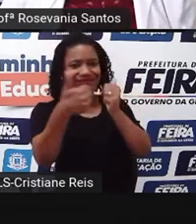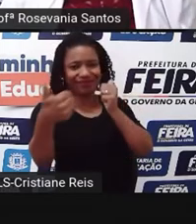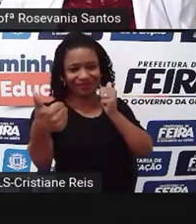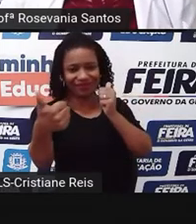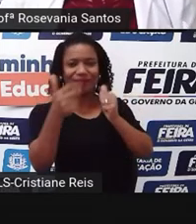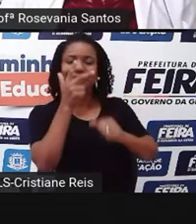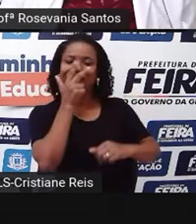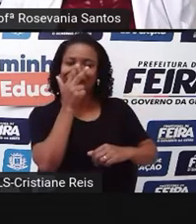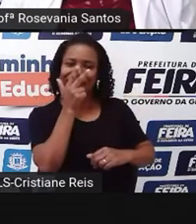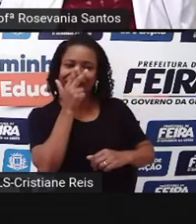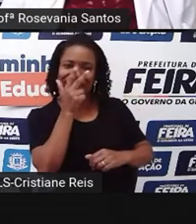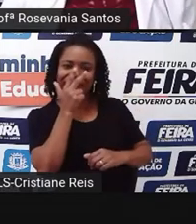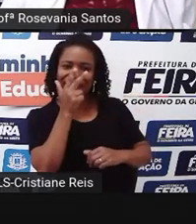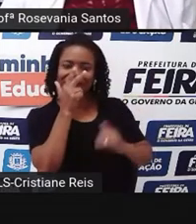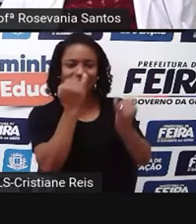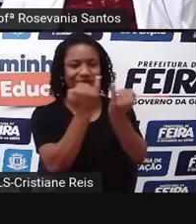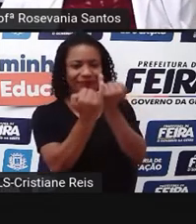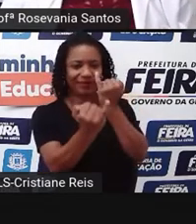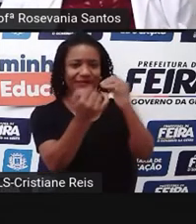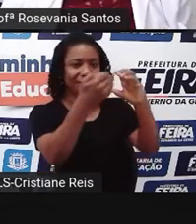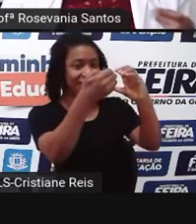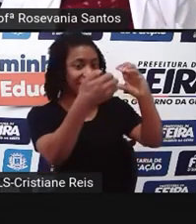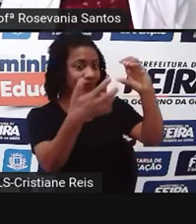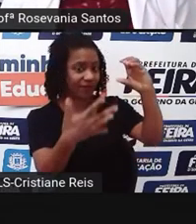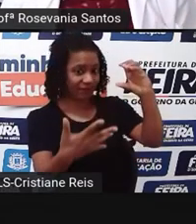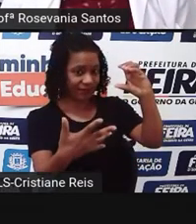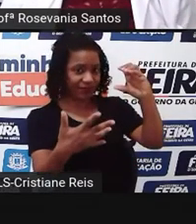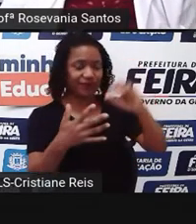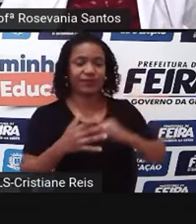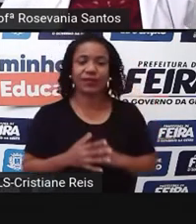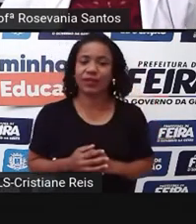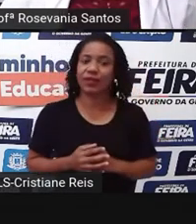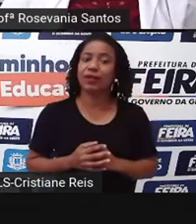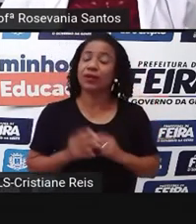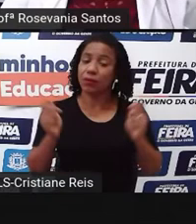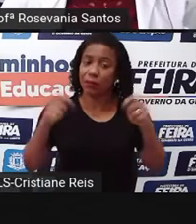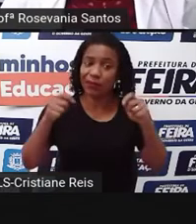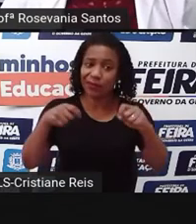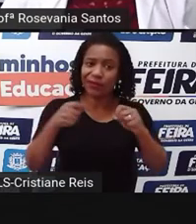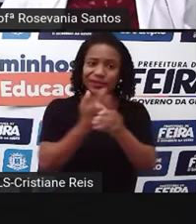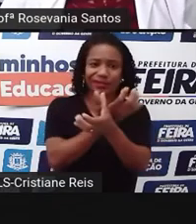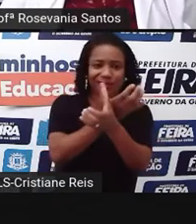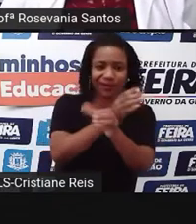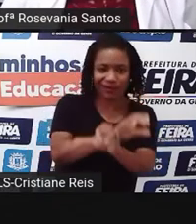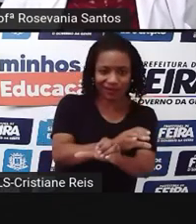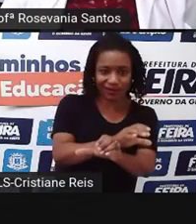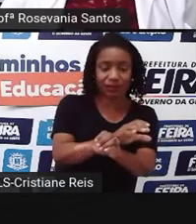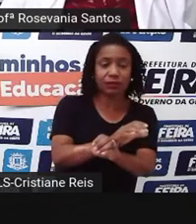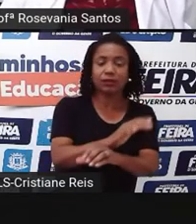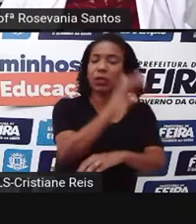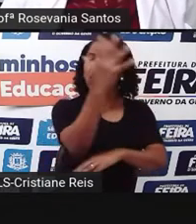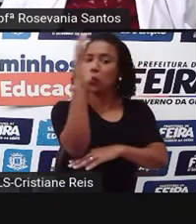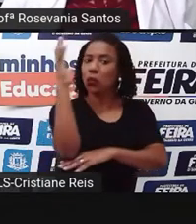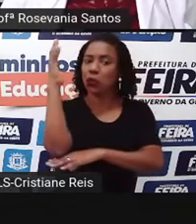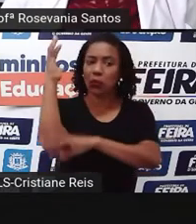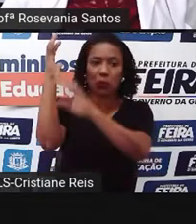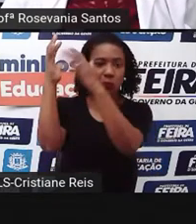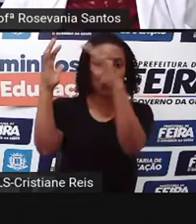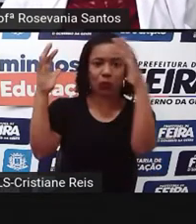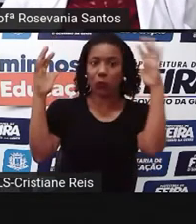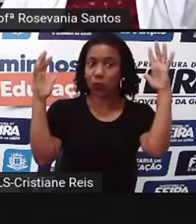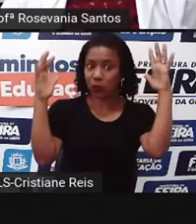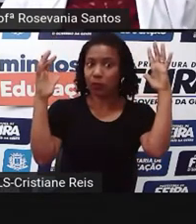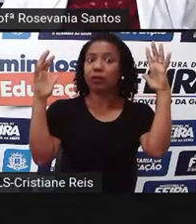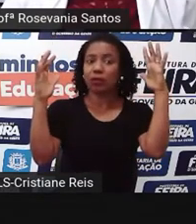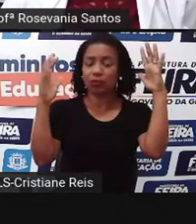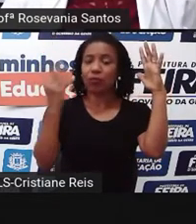esteja, ela vai ter características, assim, de uma quantidade maior a menor de árvores. Então, a gente vai perceber que essa